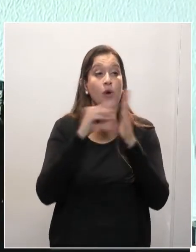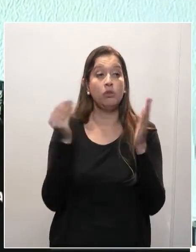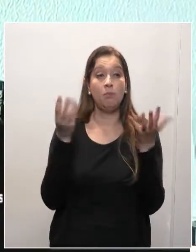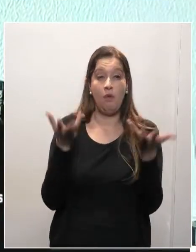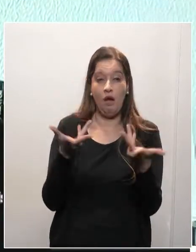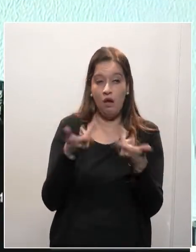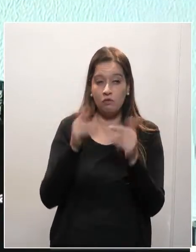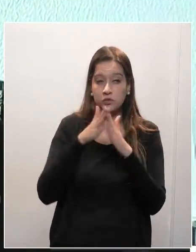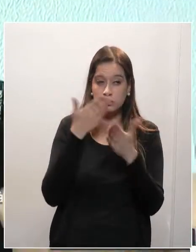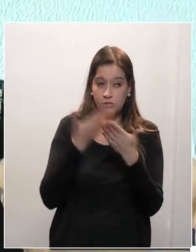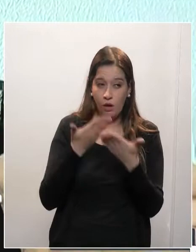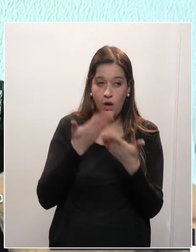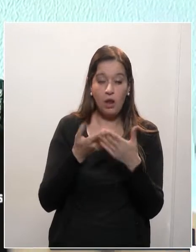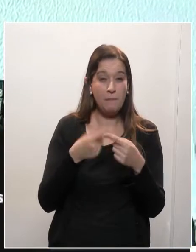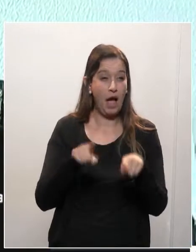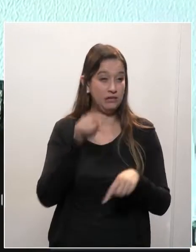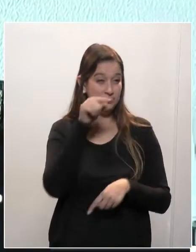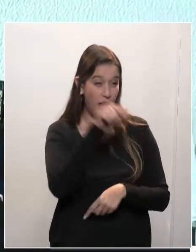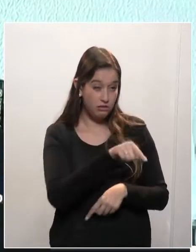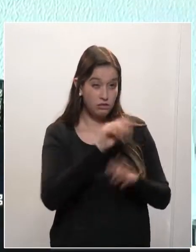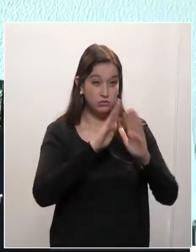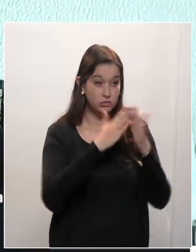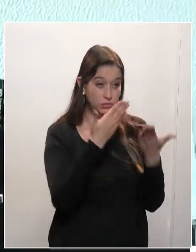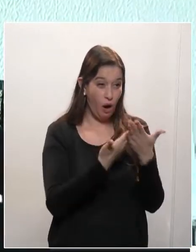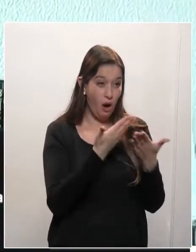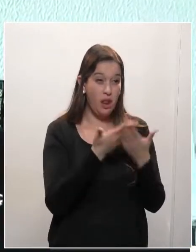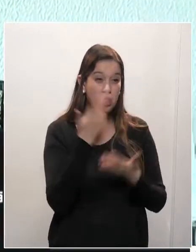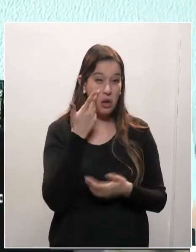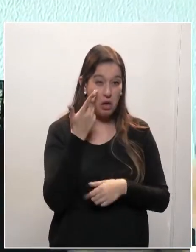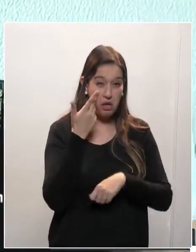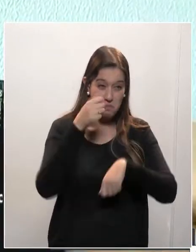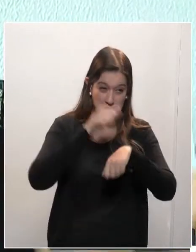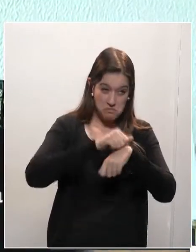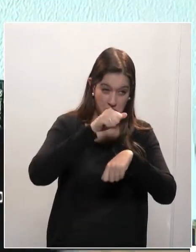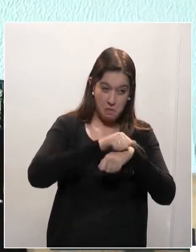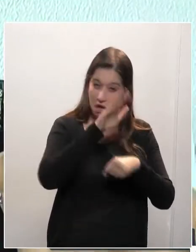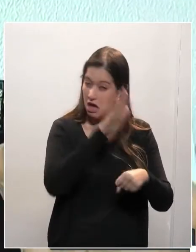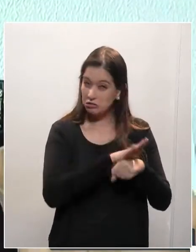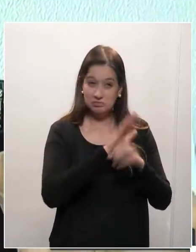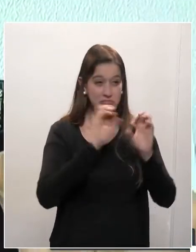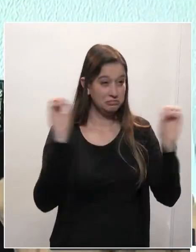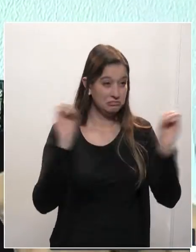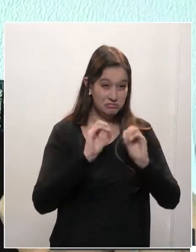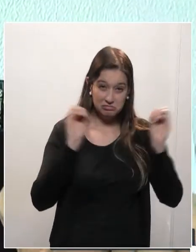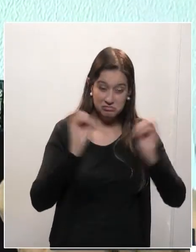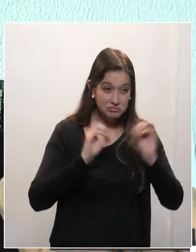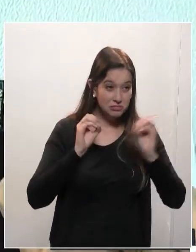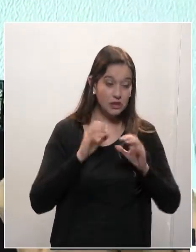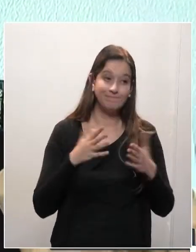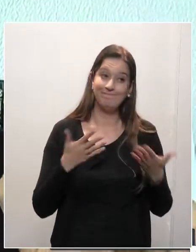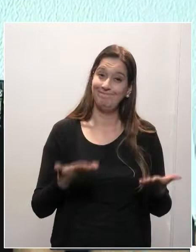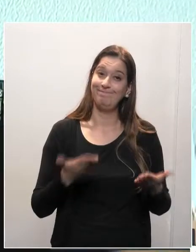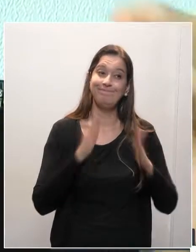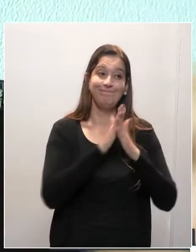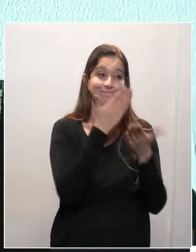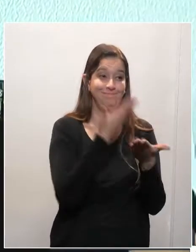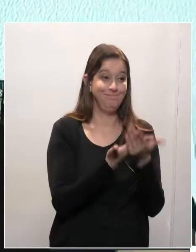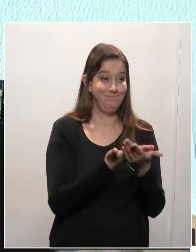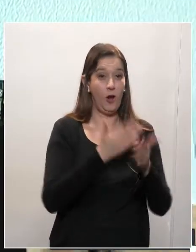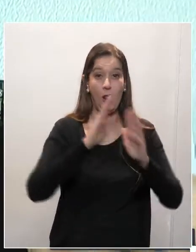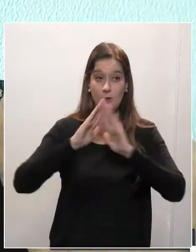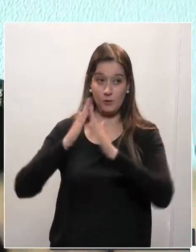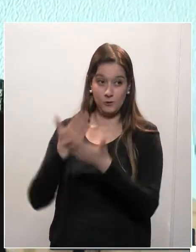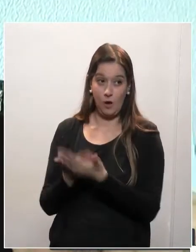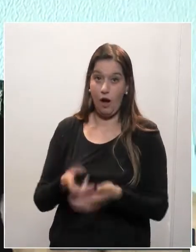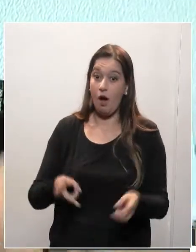miserê. A gente tem que tomar consciência de uma coisa só. Todas as escolas merecem o mesmo tipo de tratamento. Mas não